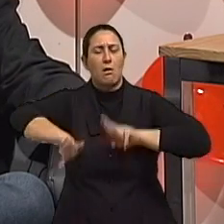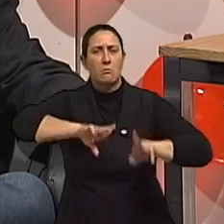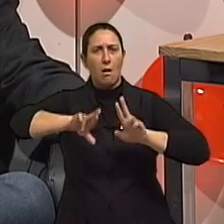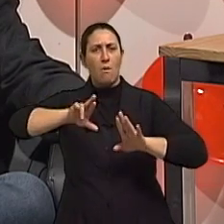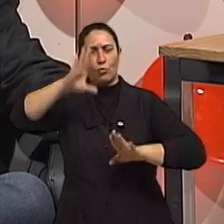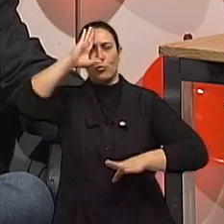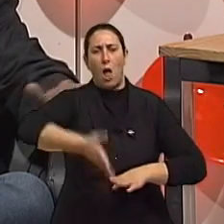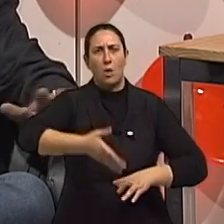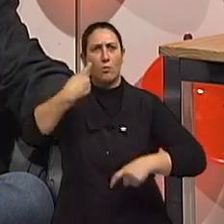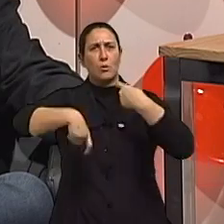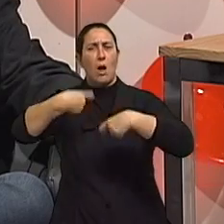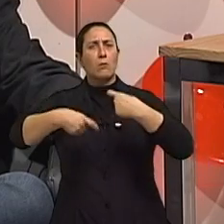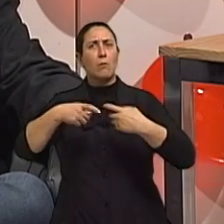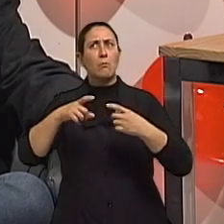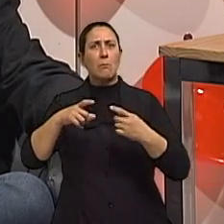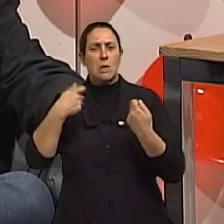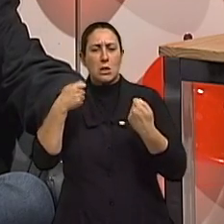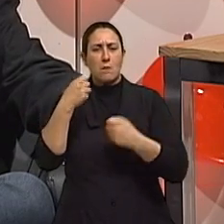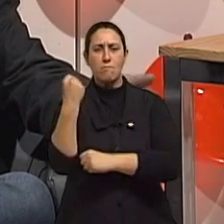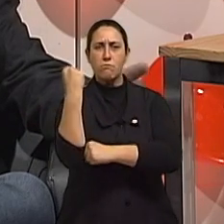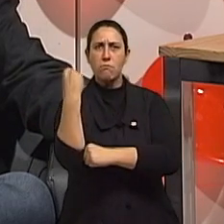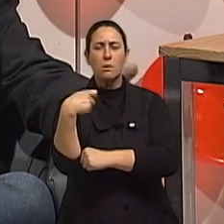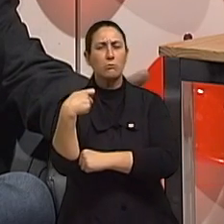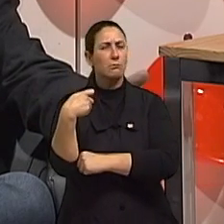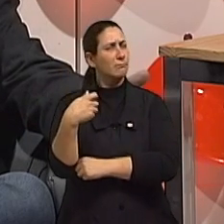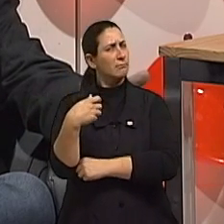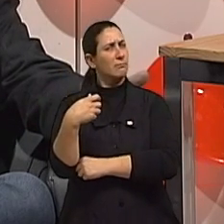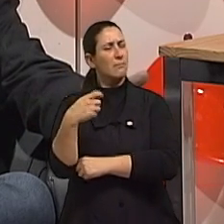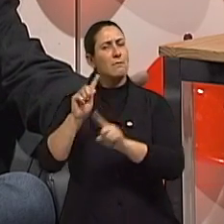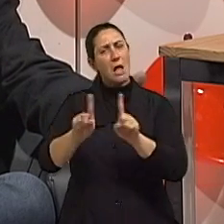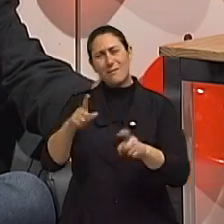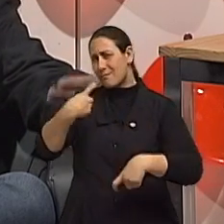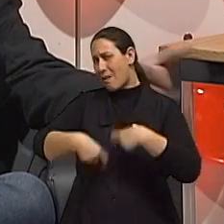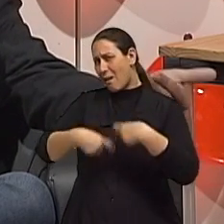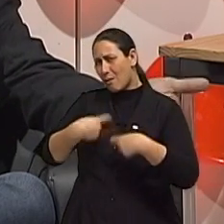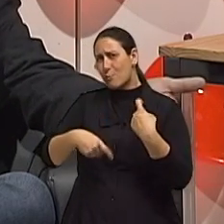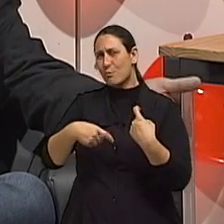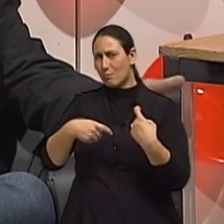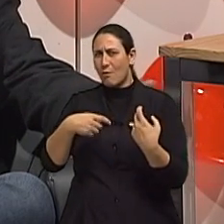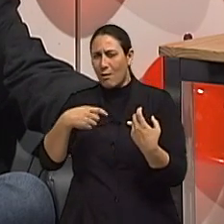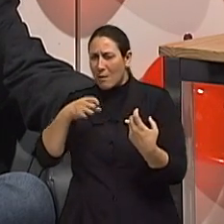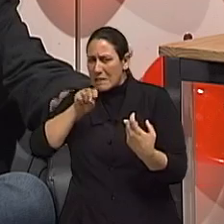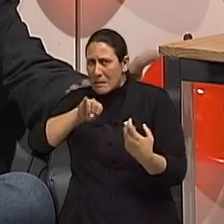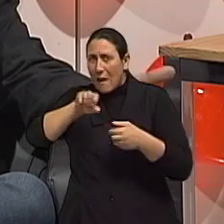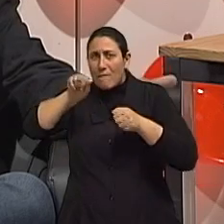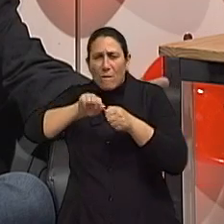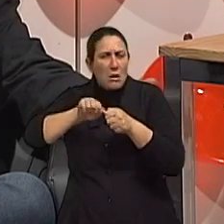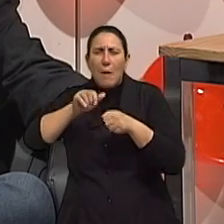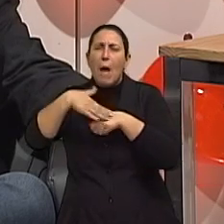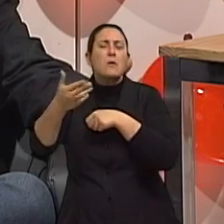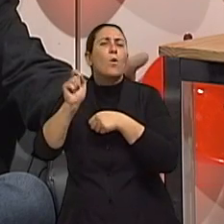extremamente firme, senão não vale. e o sexo, quanto mais, melhor feito, ele é mais